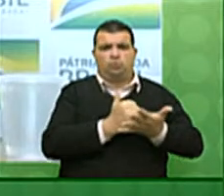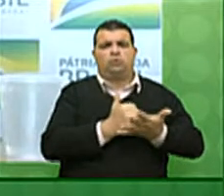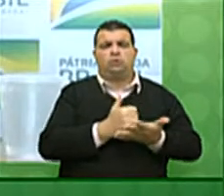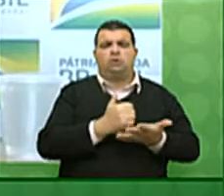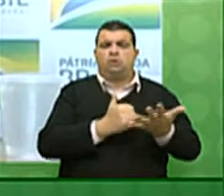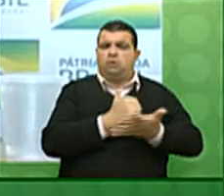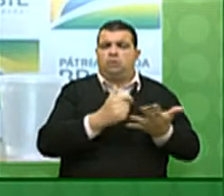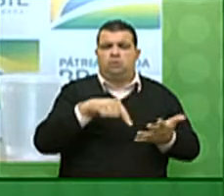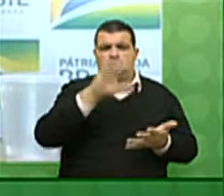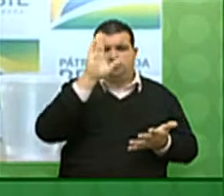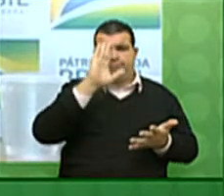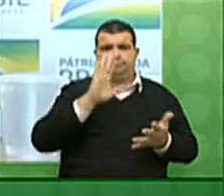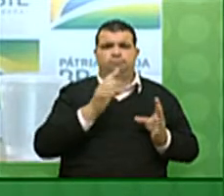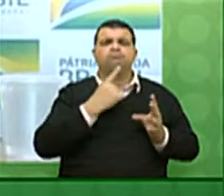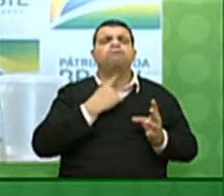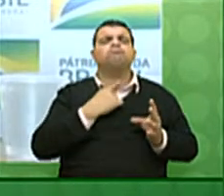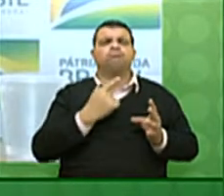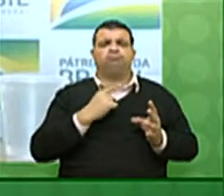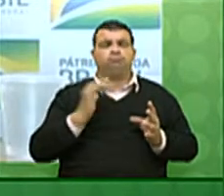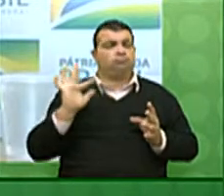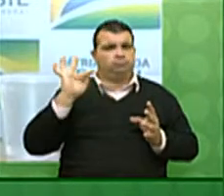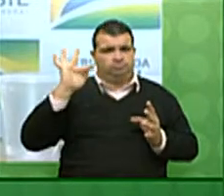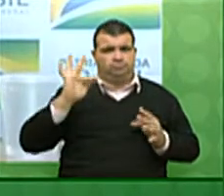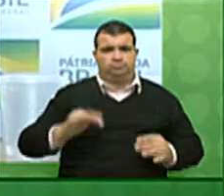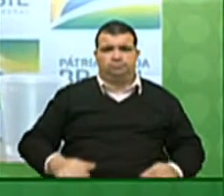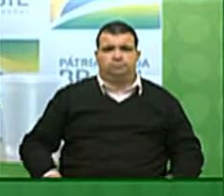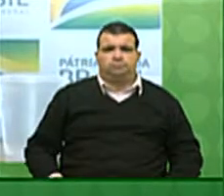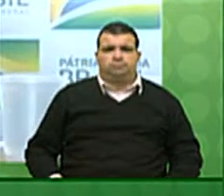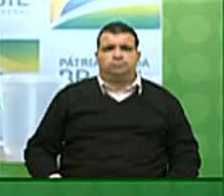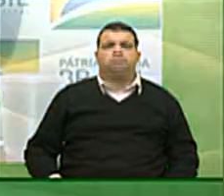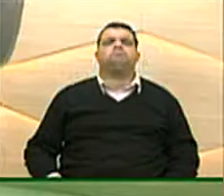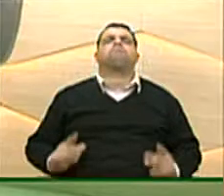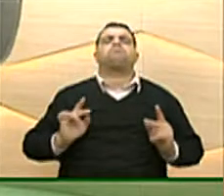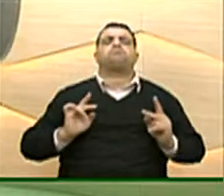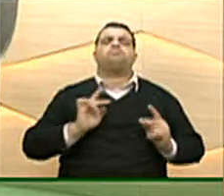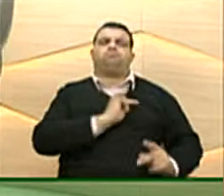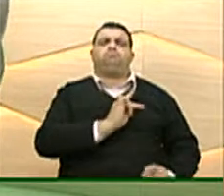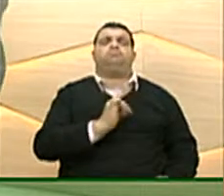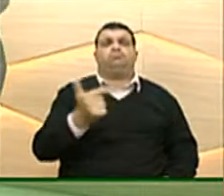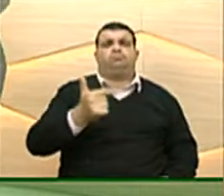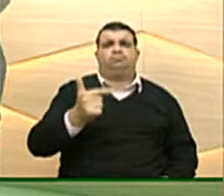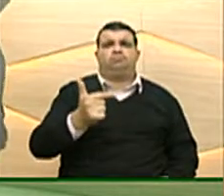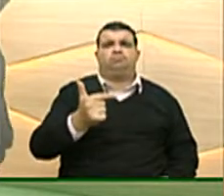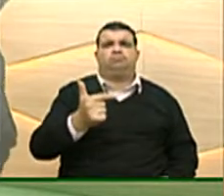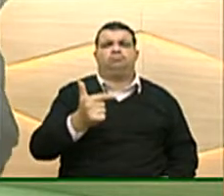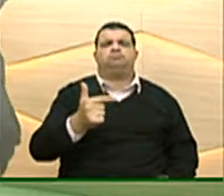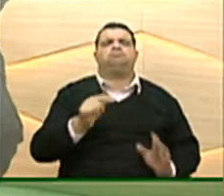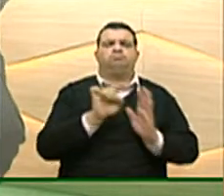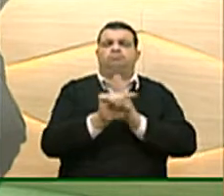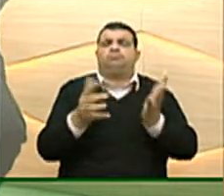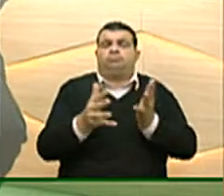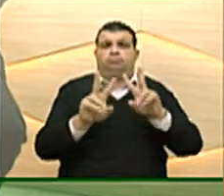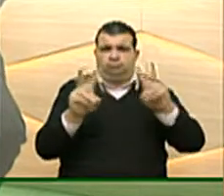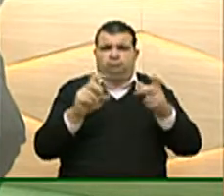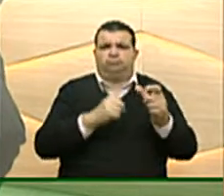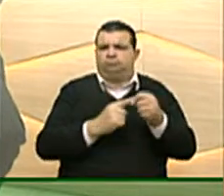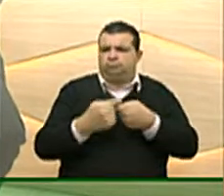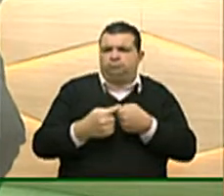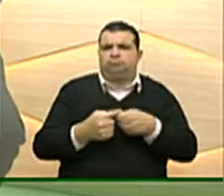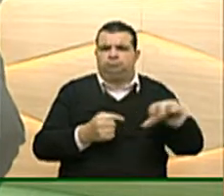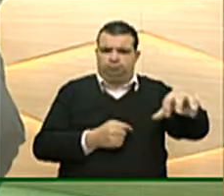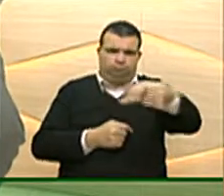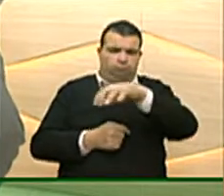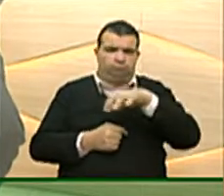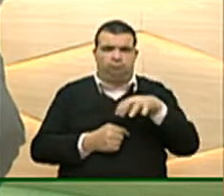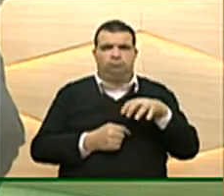Brasil que desejamos ter. Vice-presidente, vamos falar sobre prefeitos, municípios. A próxima pergunta vem